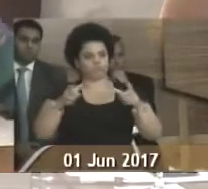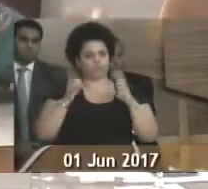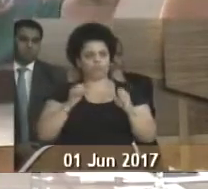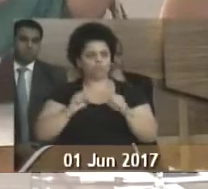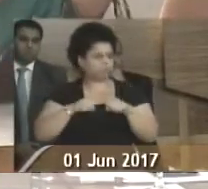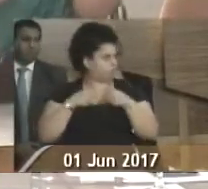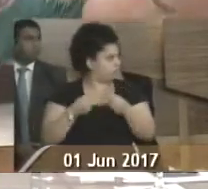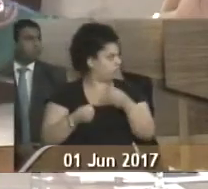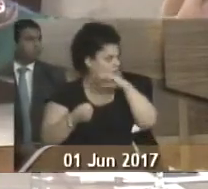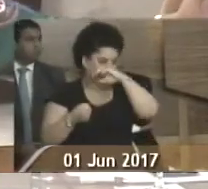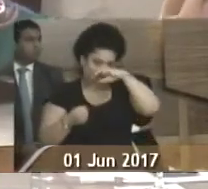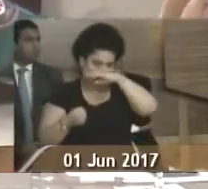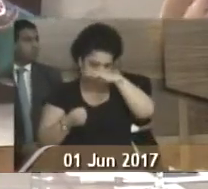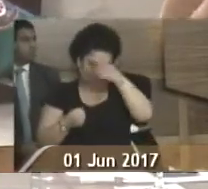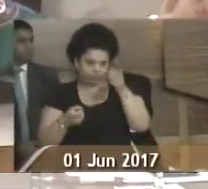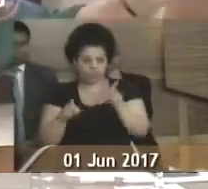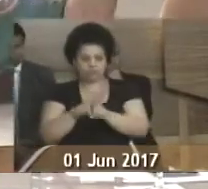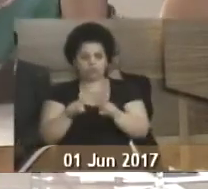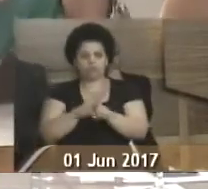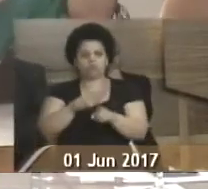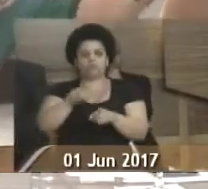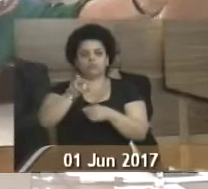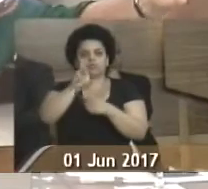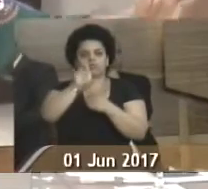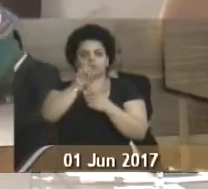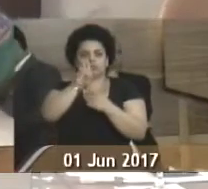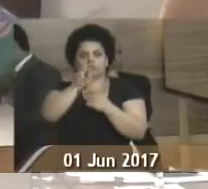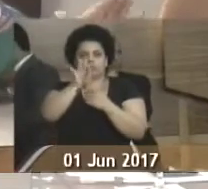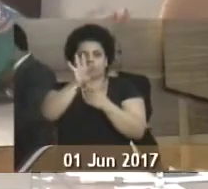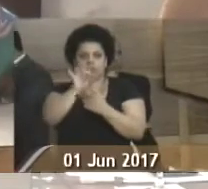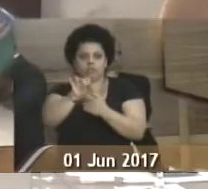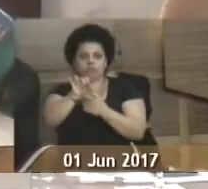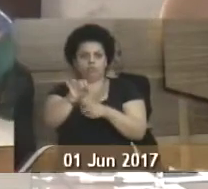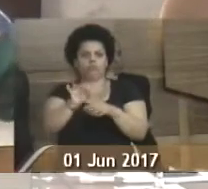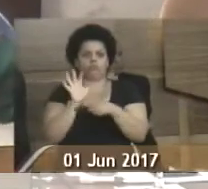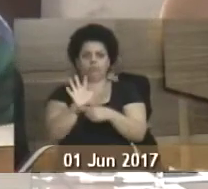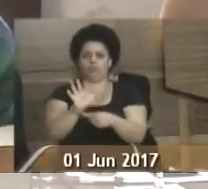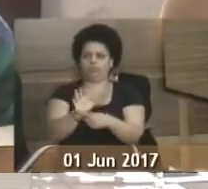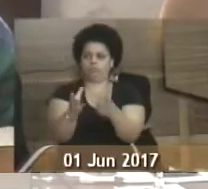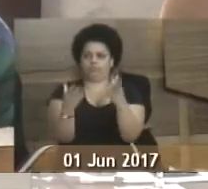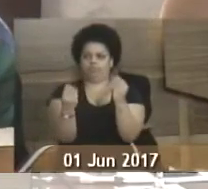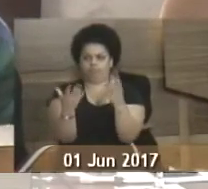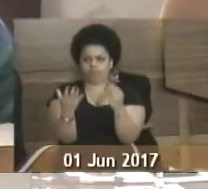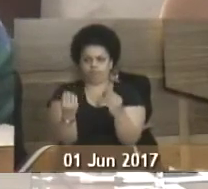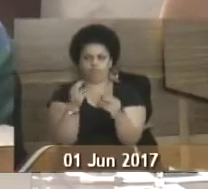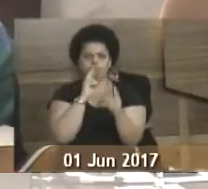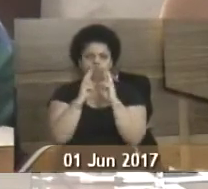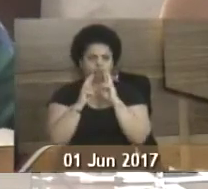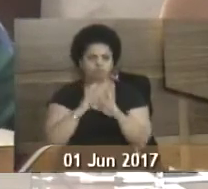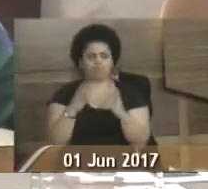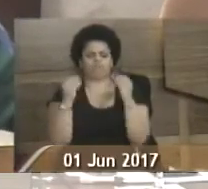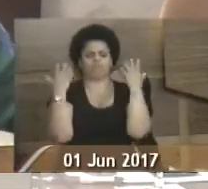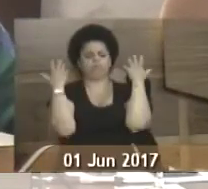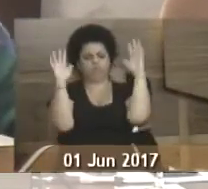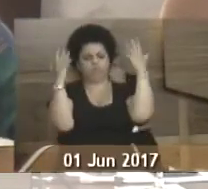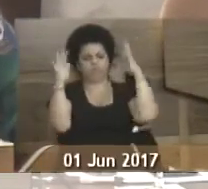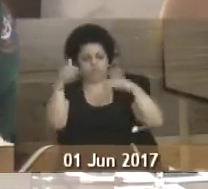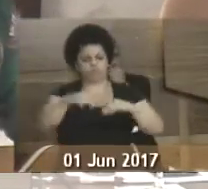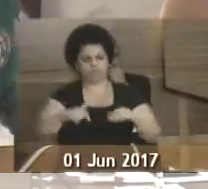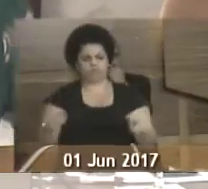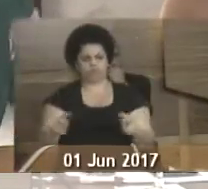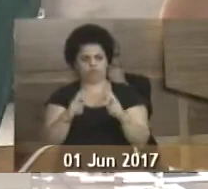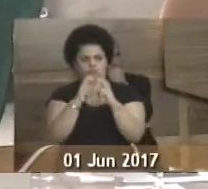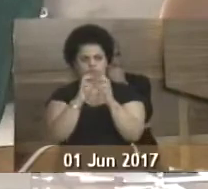com muito carinho. E também o Roberto Peixoto, que nos ajudou, colaborou muito com a gente nas respostas. Então, parabéns a essa